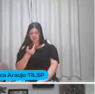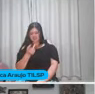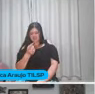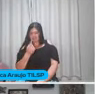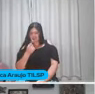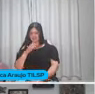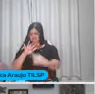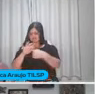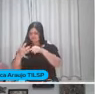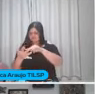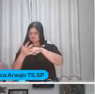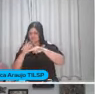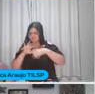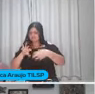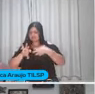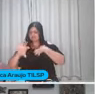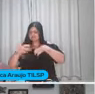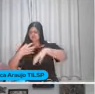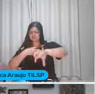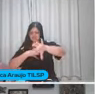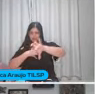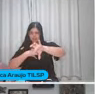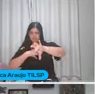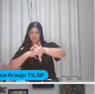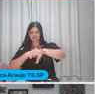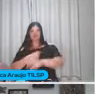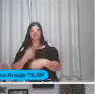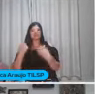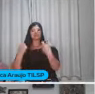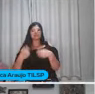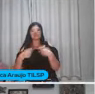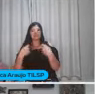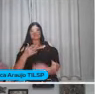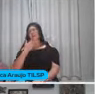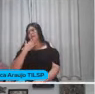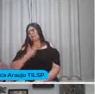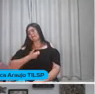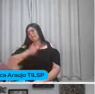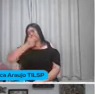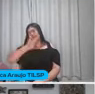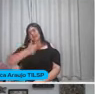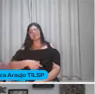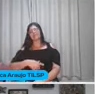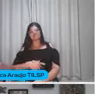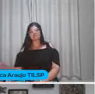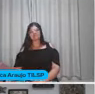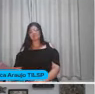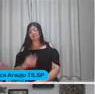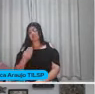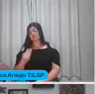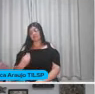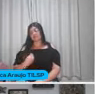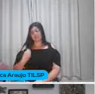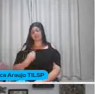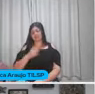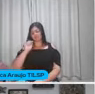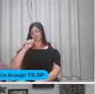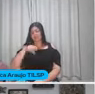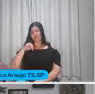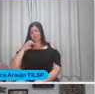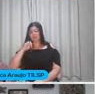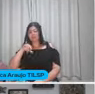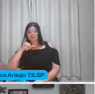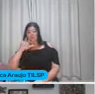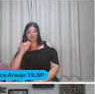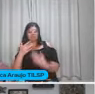solidárias Mais empáticas É tudo o que a gente precisa Para melhorar A realidade que vivemos Não é Mônica? acho que todo mundo